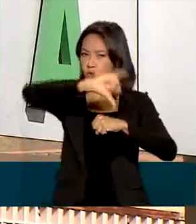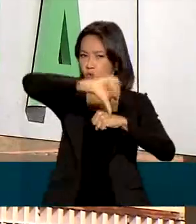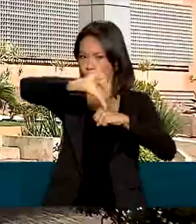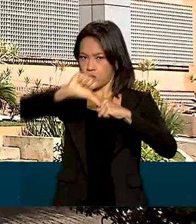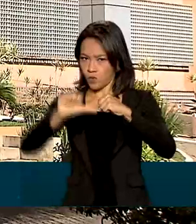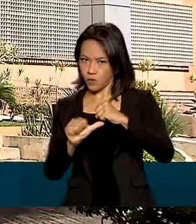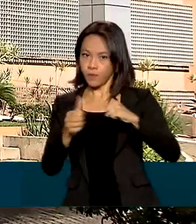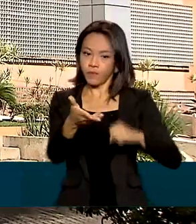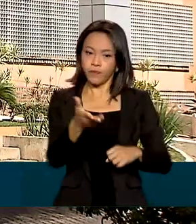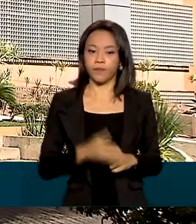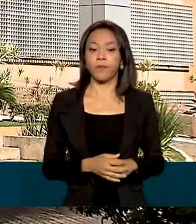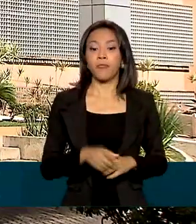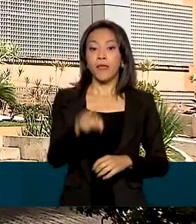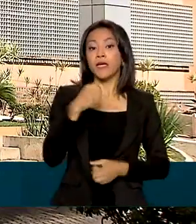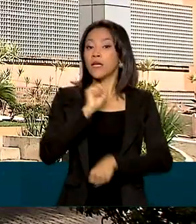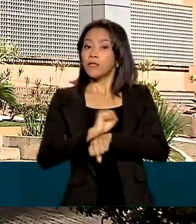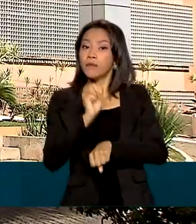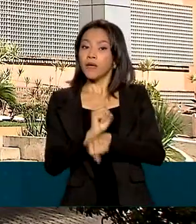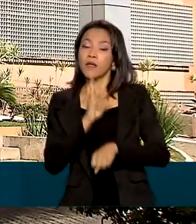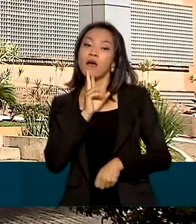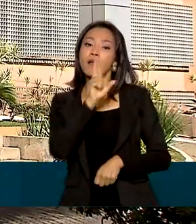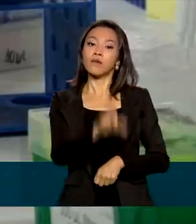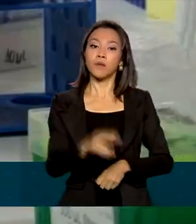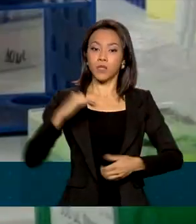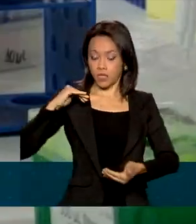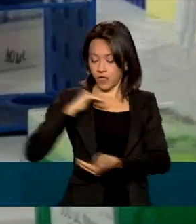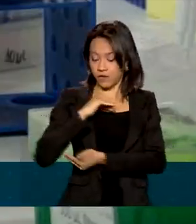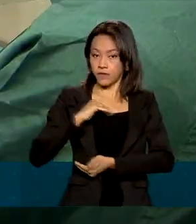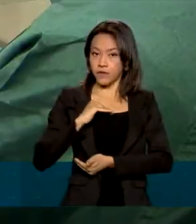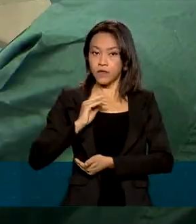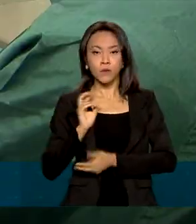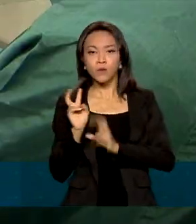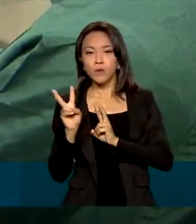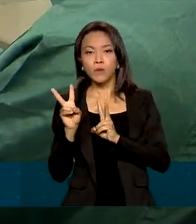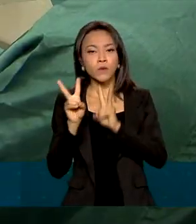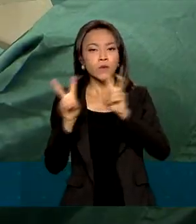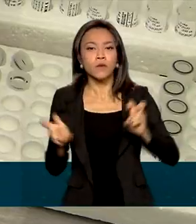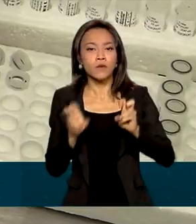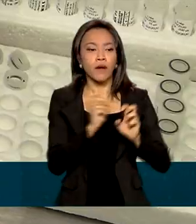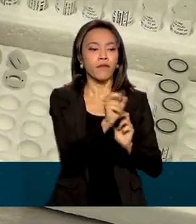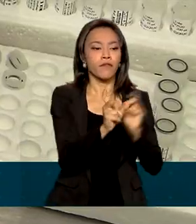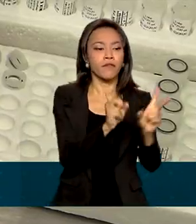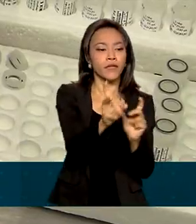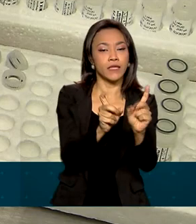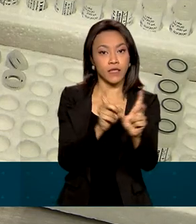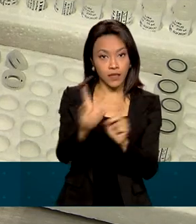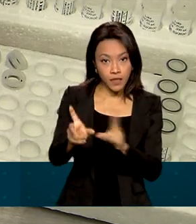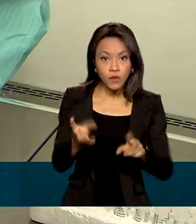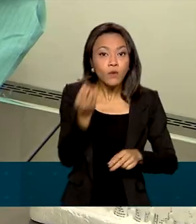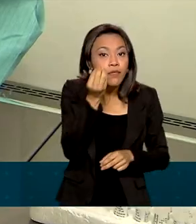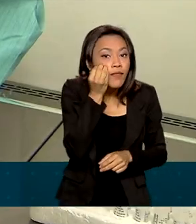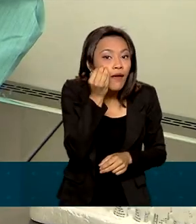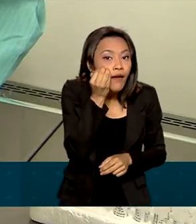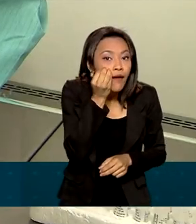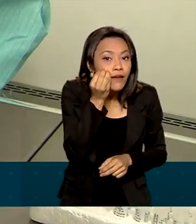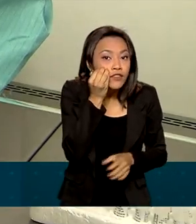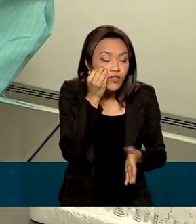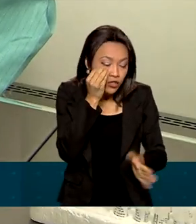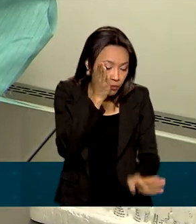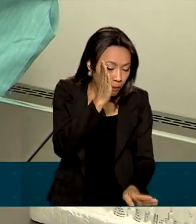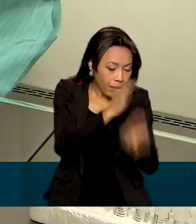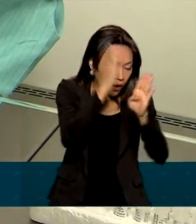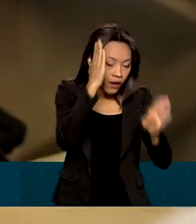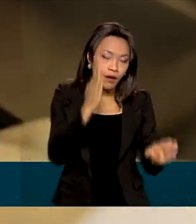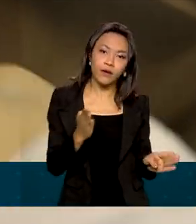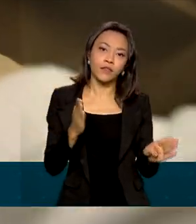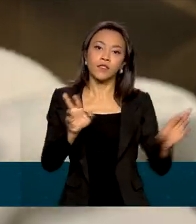da Anvisa, Agência Nacional de Vigilância Sanitária, para comercialização e uso do autoteste diagnóstico de